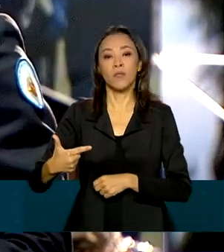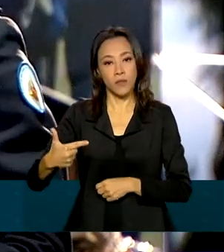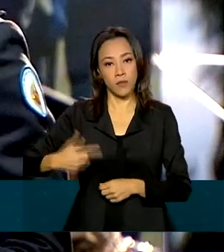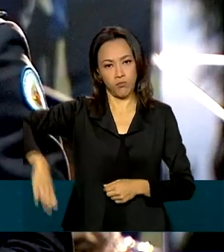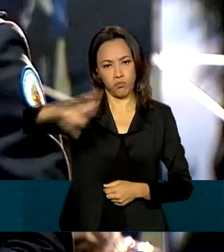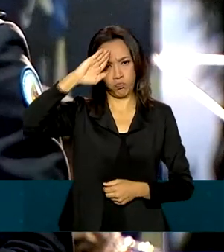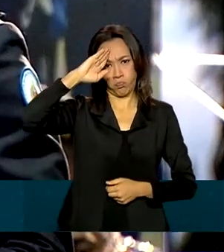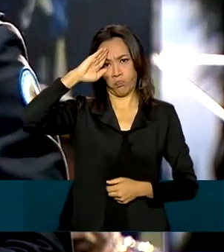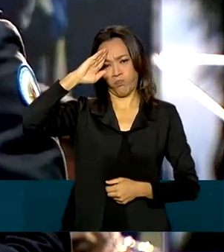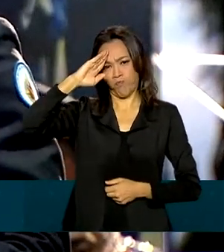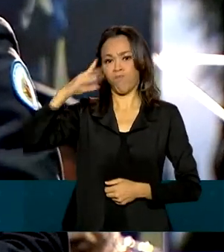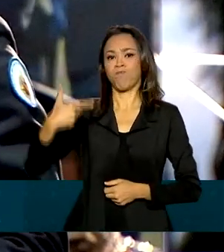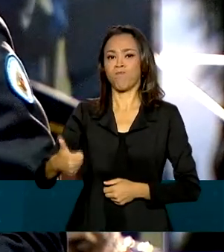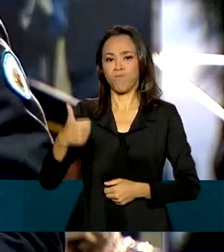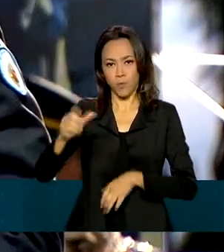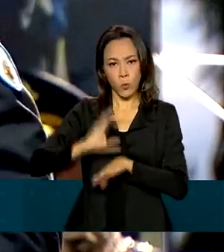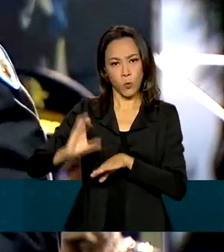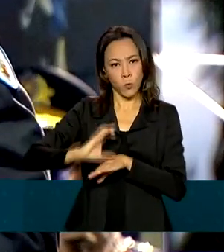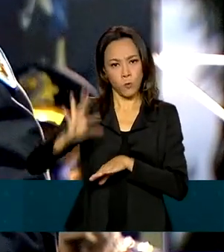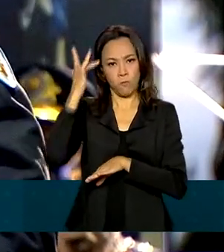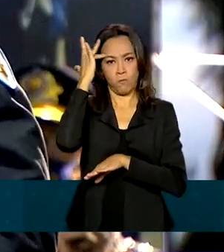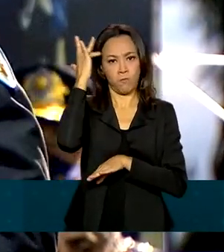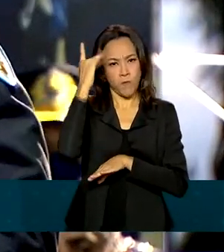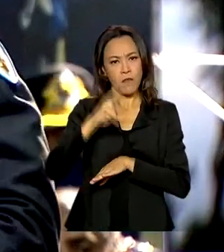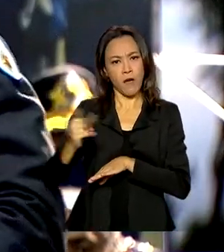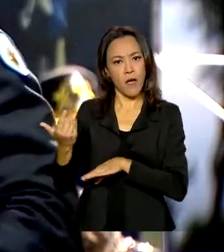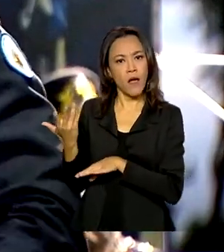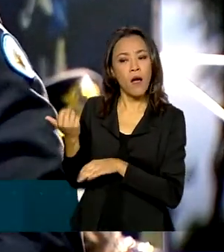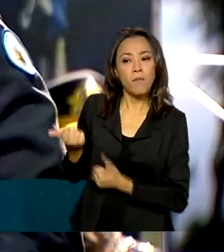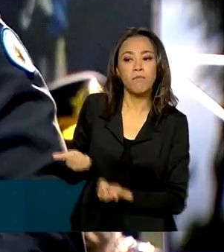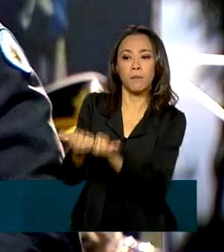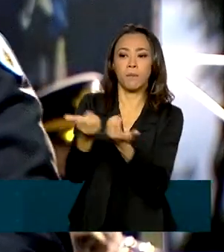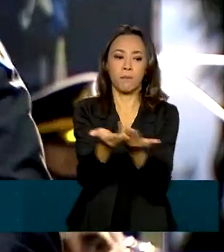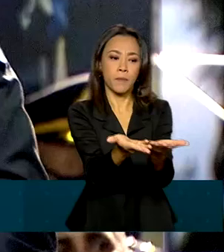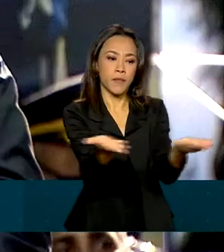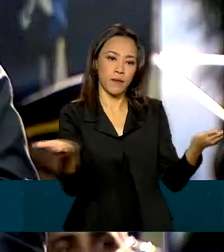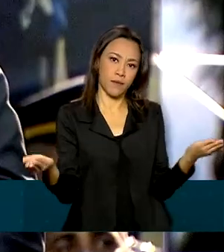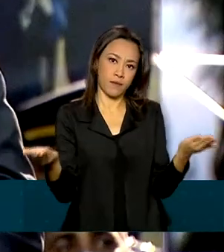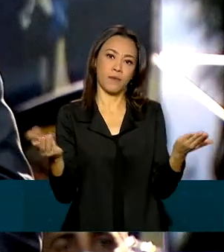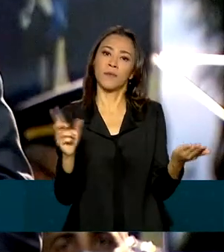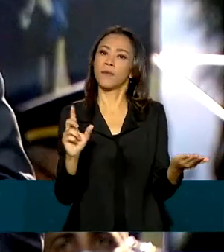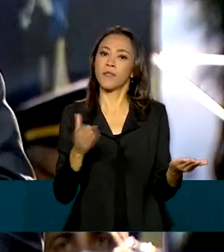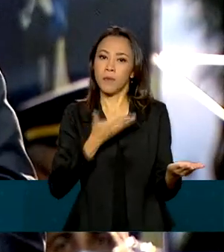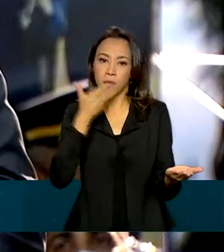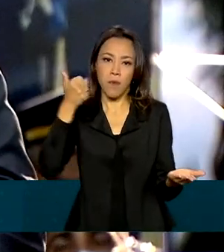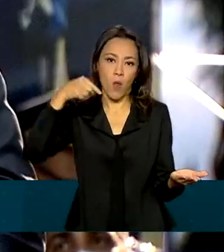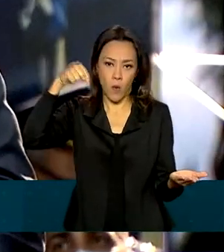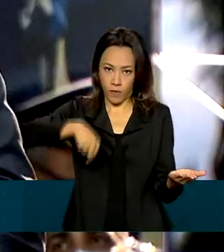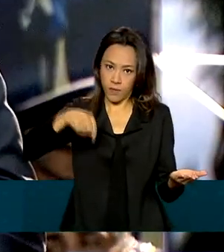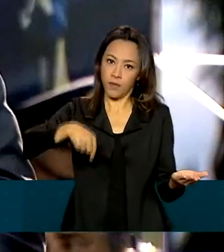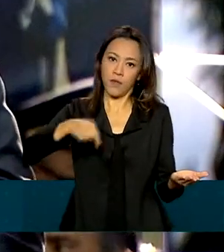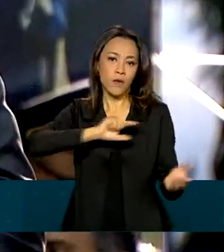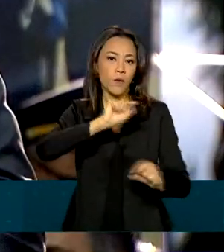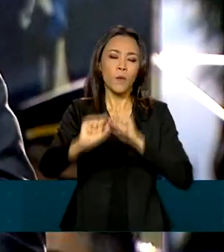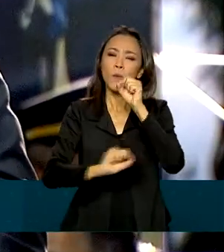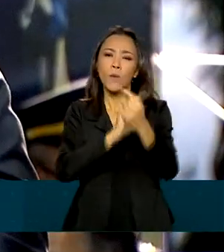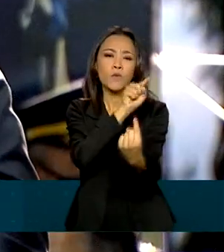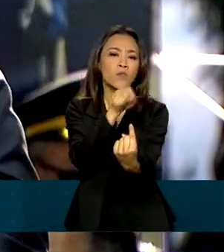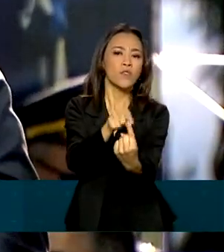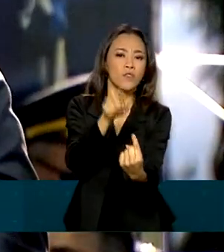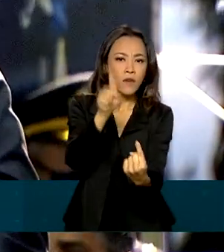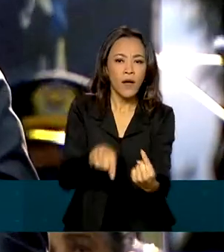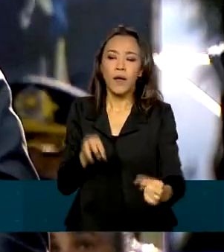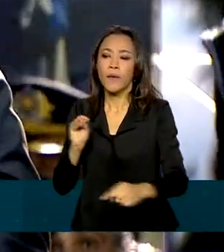que certamente vão colaborar com aquilo que nós temos de melhor na corporação, que é zelar pela